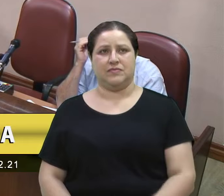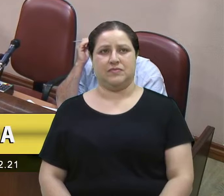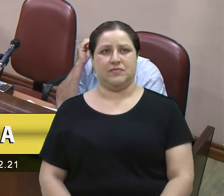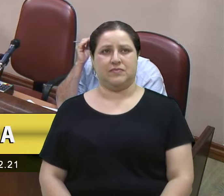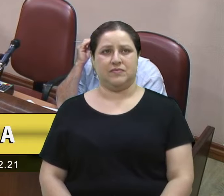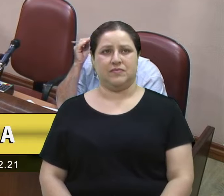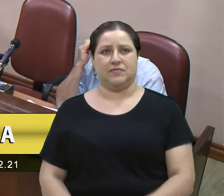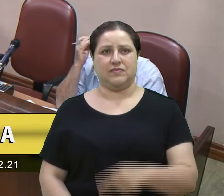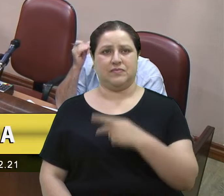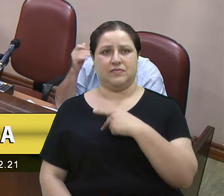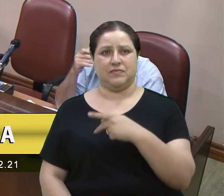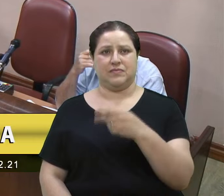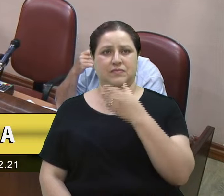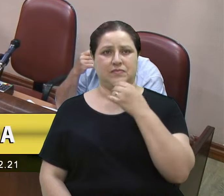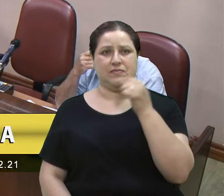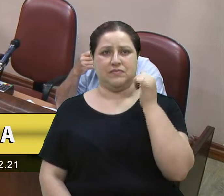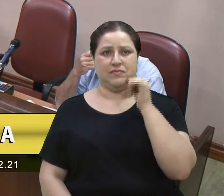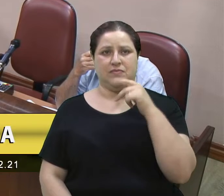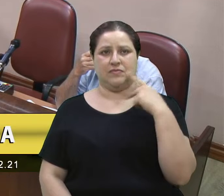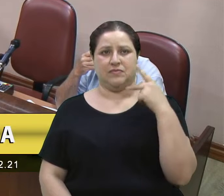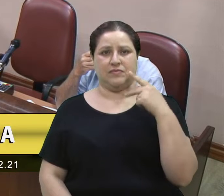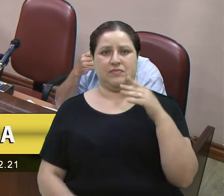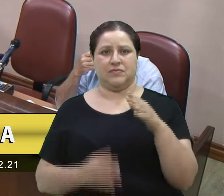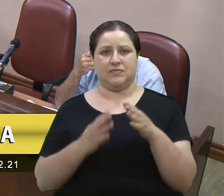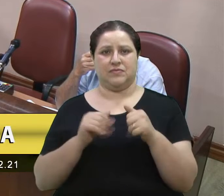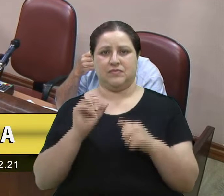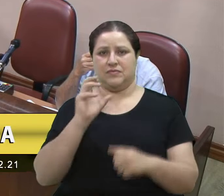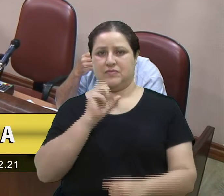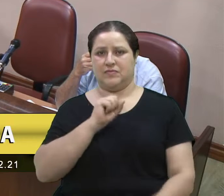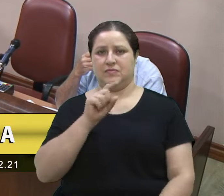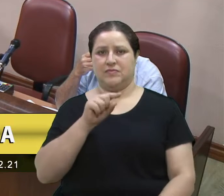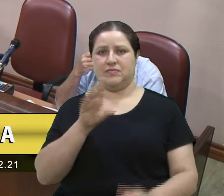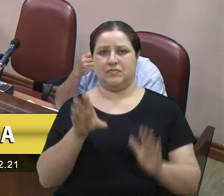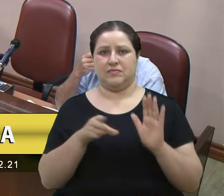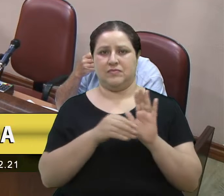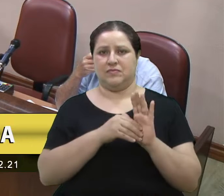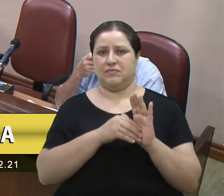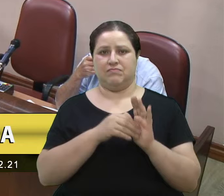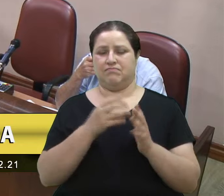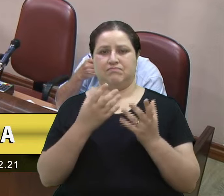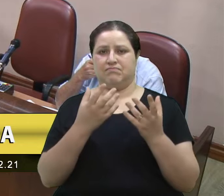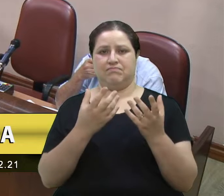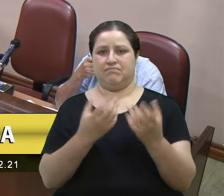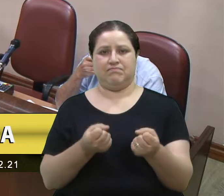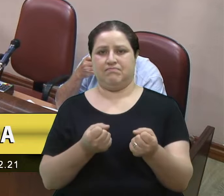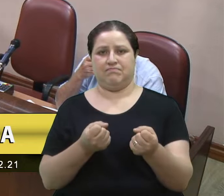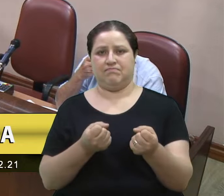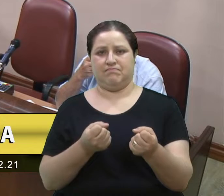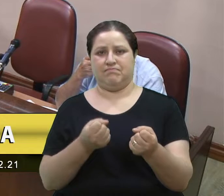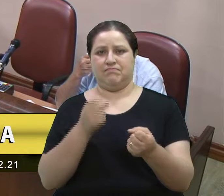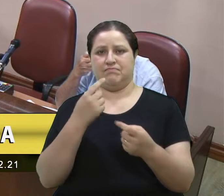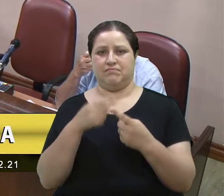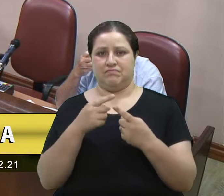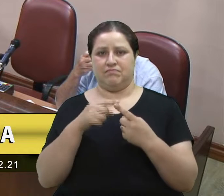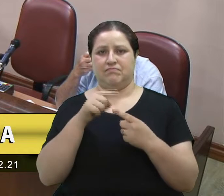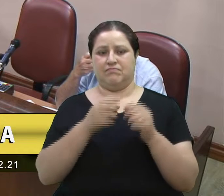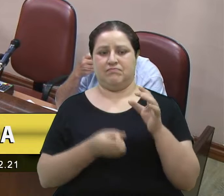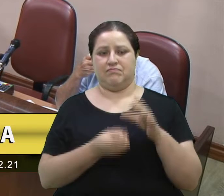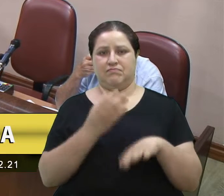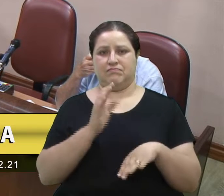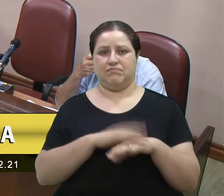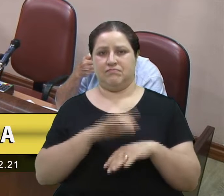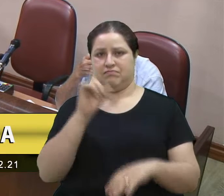Senhor presidente, senhoras e senhores vereadores, eu peço de imediato que essa emenda seja rejeitada, porque ela cria mais